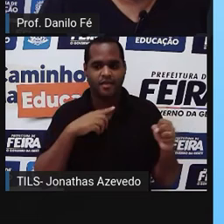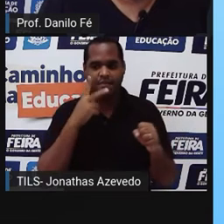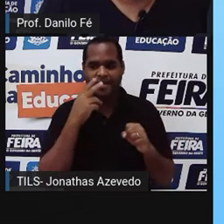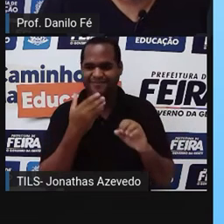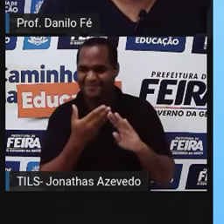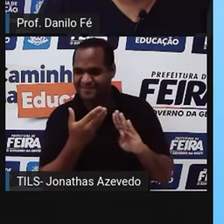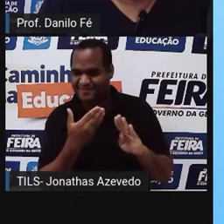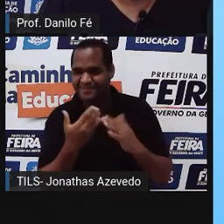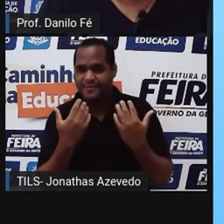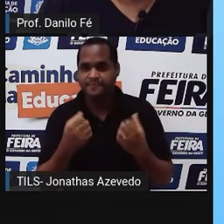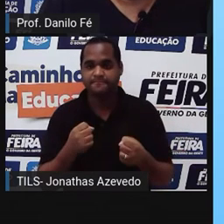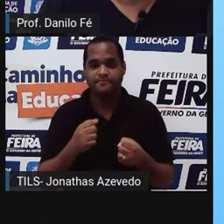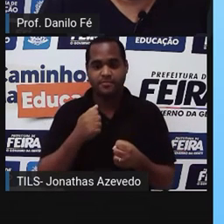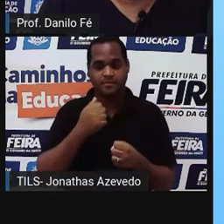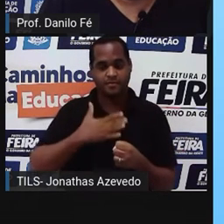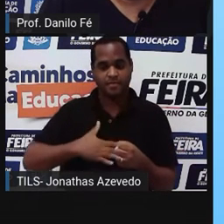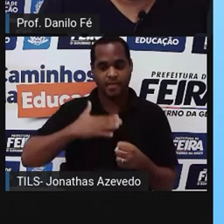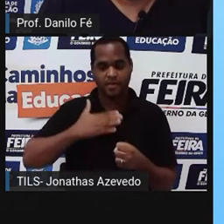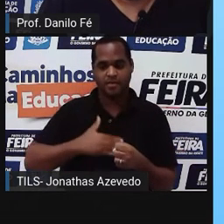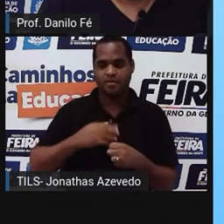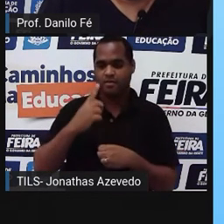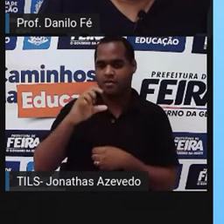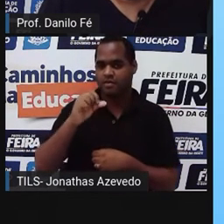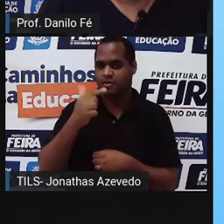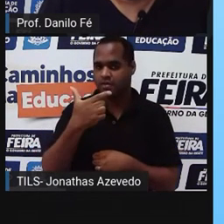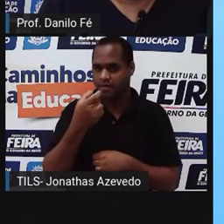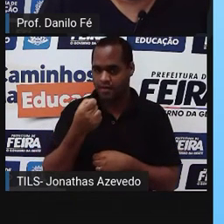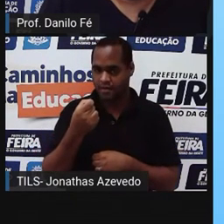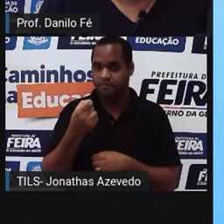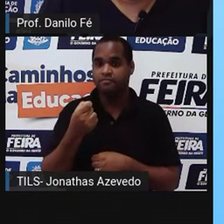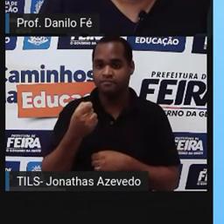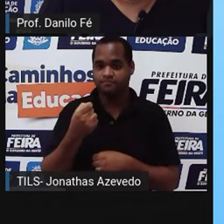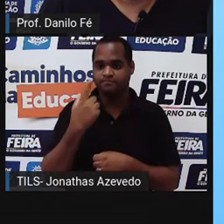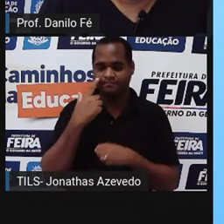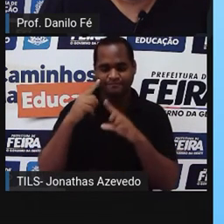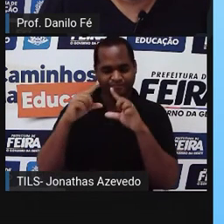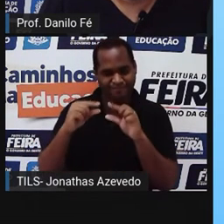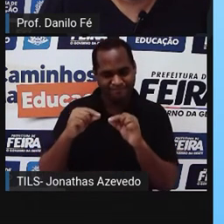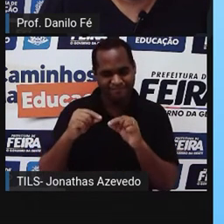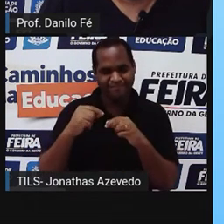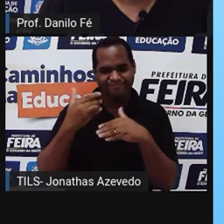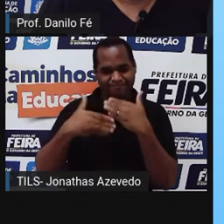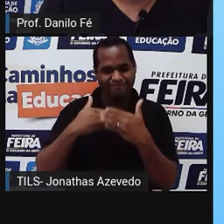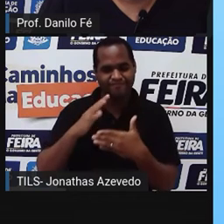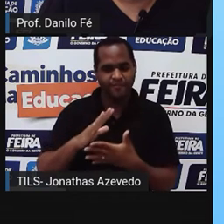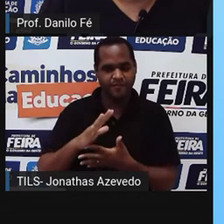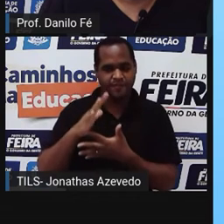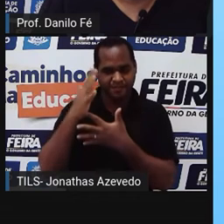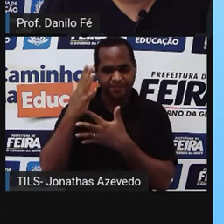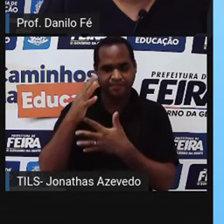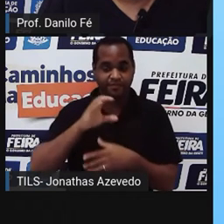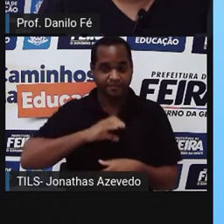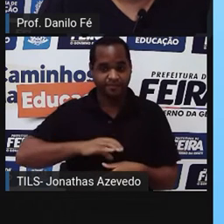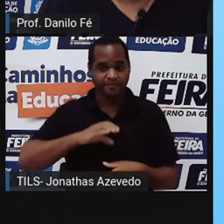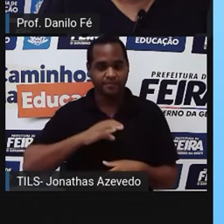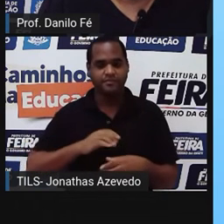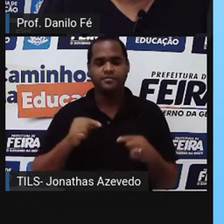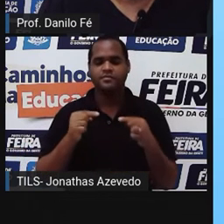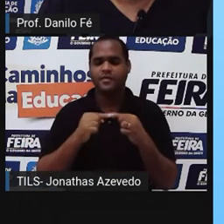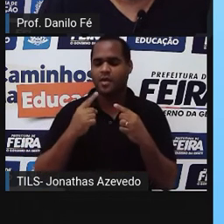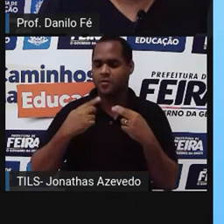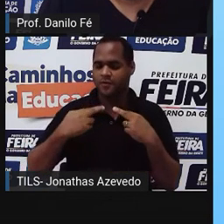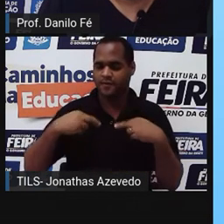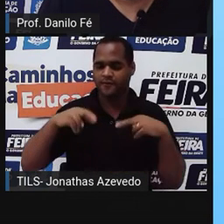Mas, em agosto de 1920, uma revolução acontece em Portugal e uma